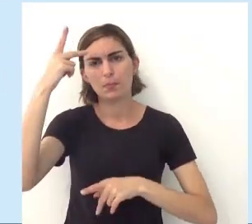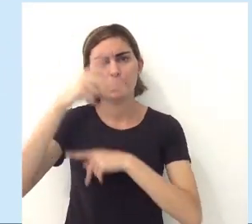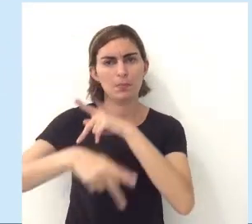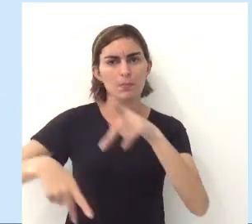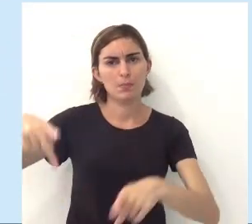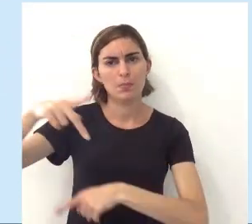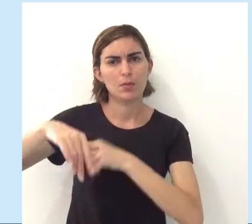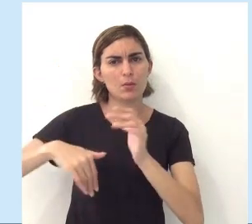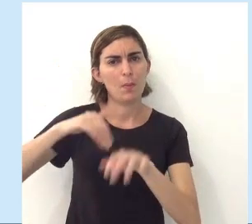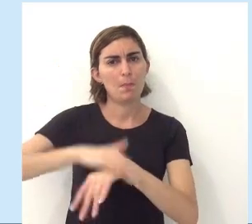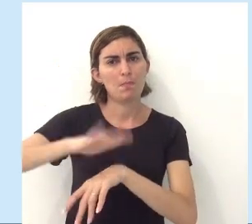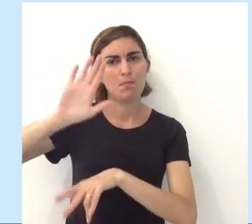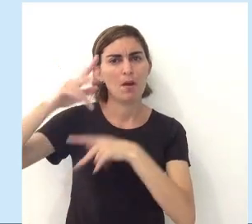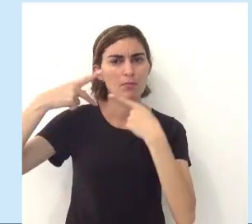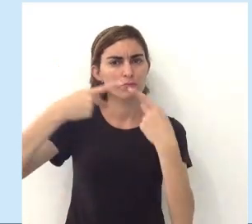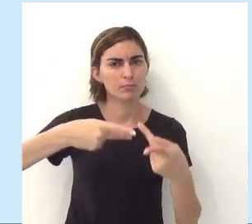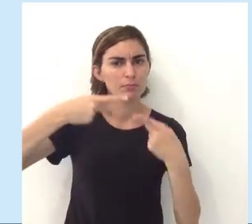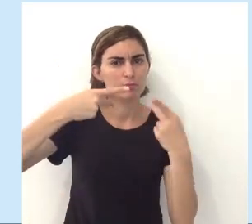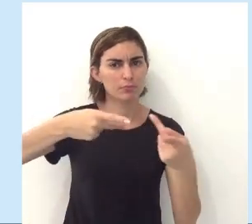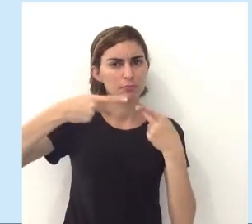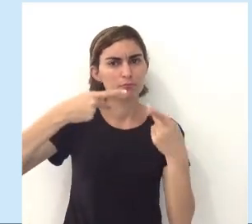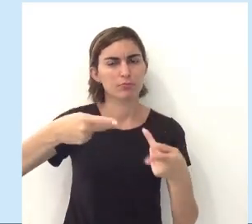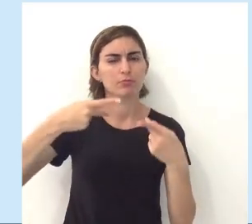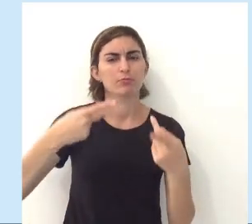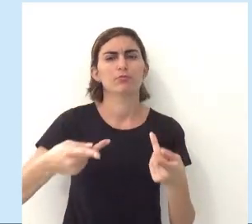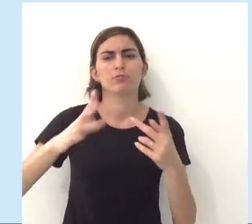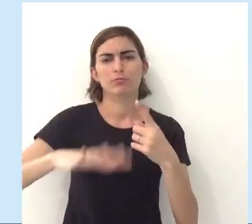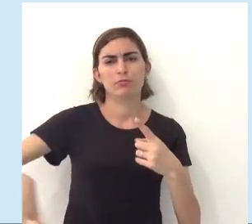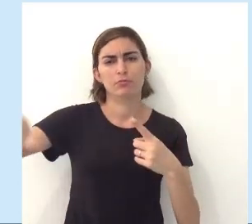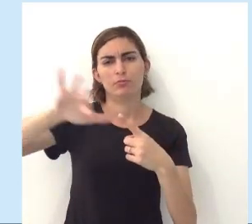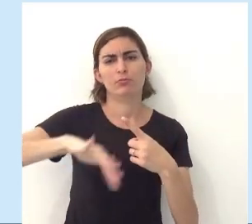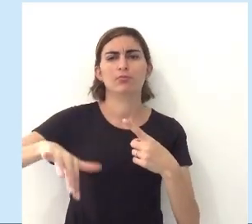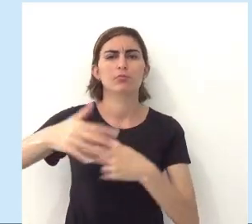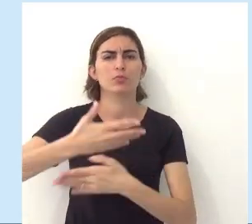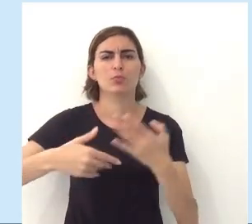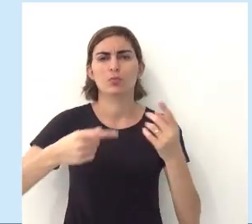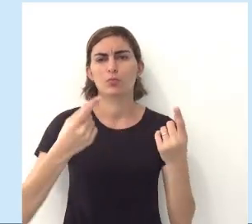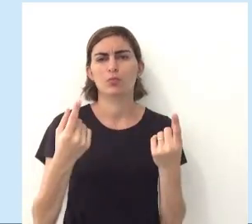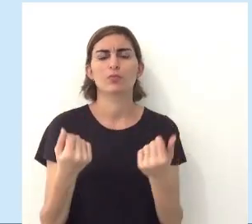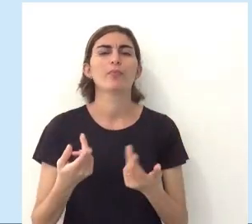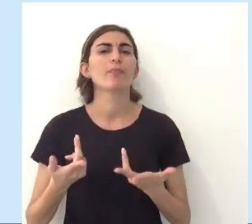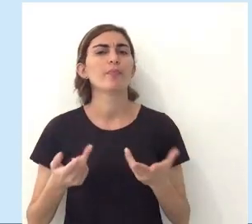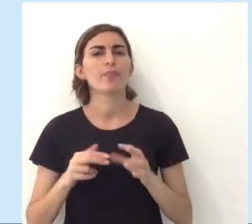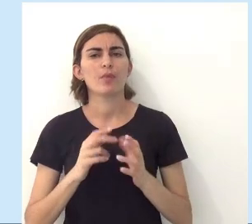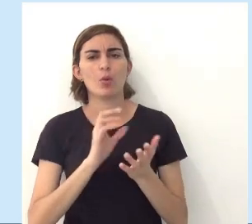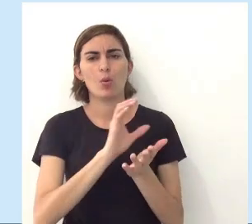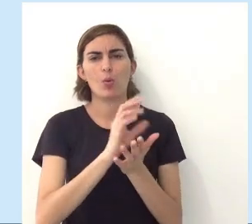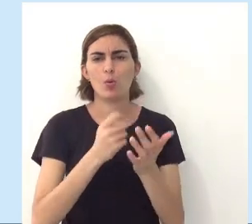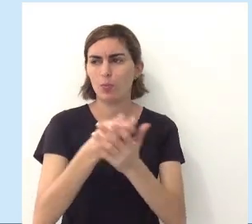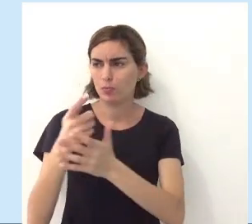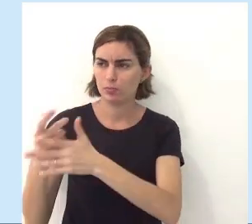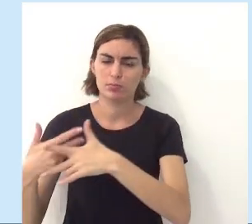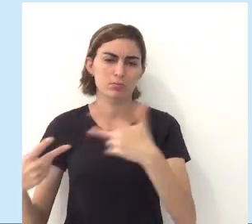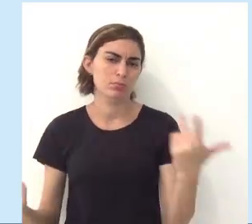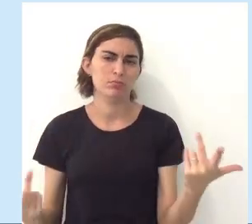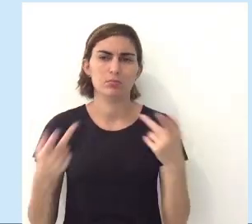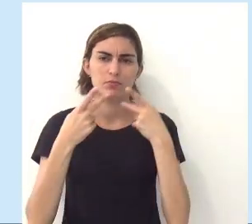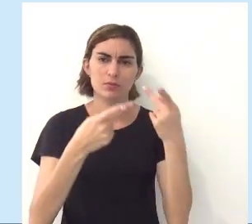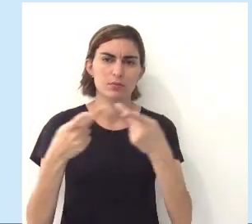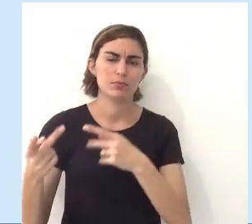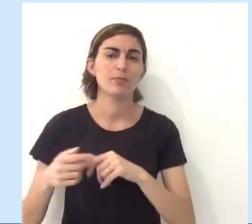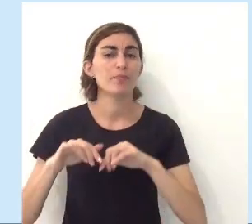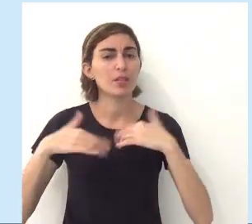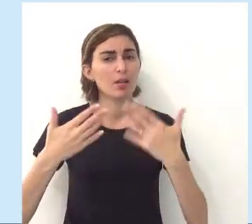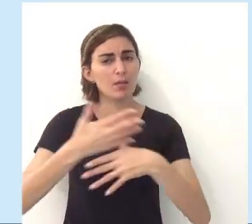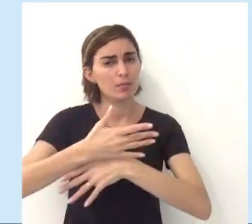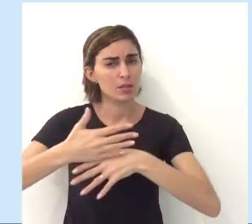tá? Para que pessoas cada vez mais sejam atraídas para aquela relação de consumo. Então, gente, eu tô falando para vocês que